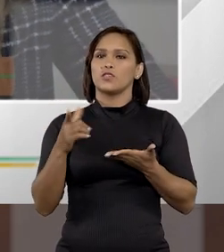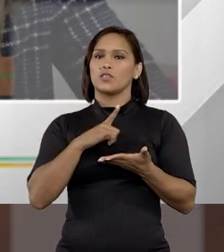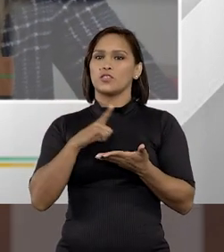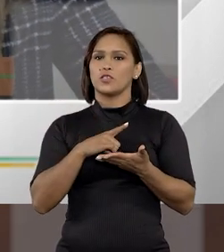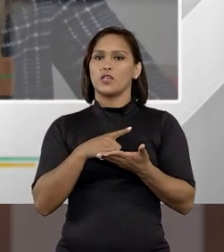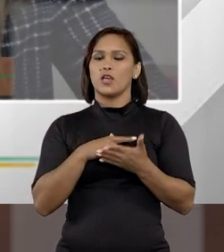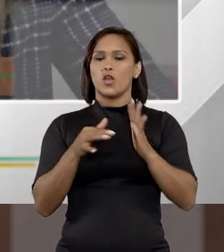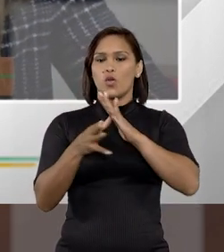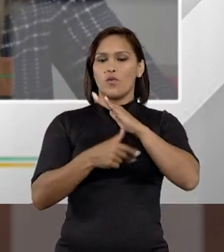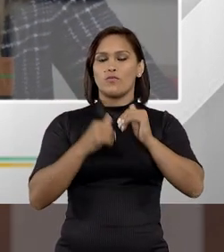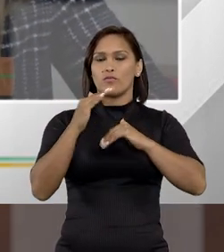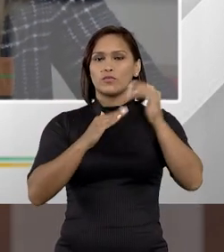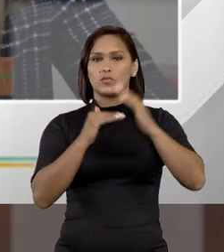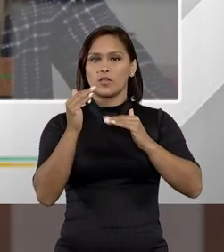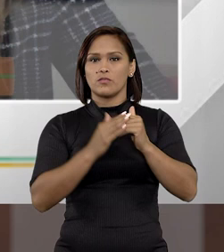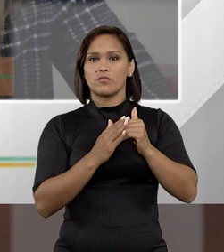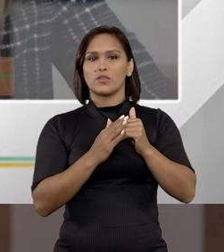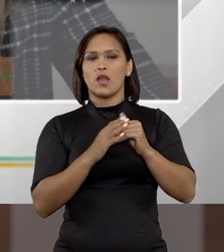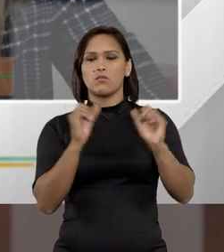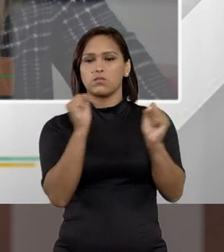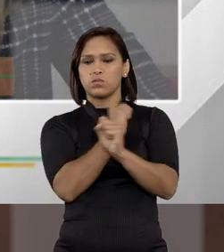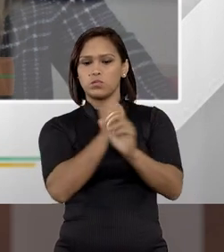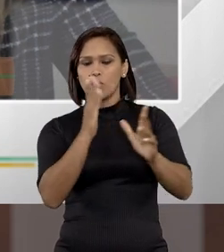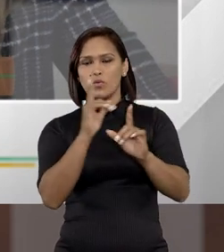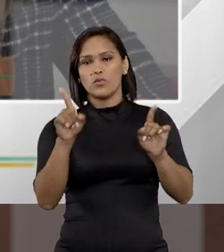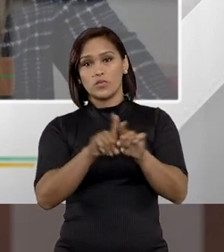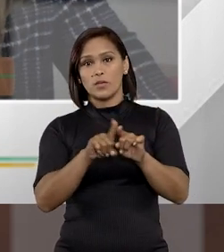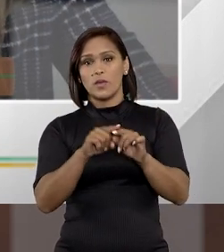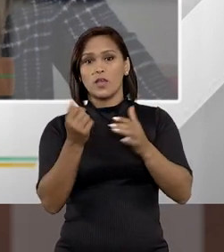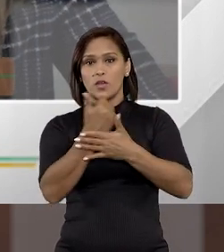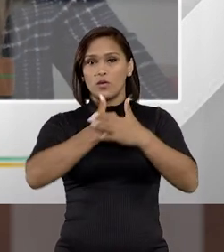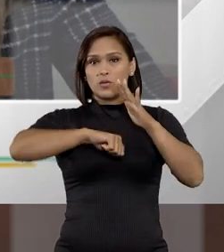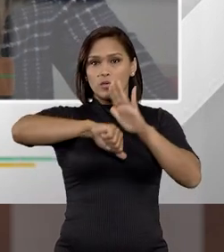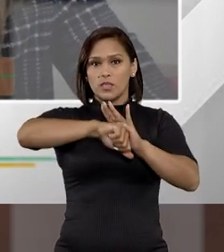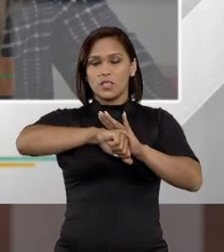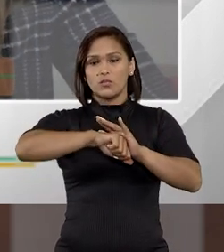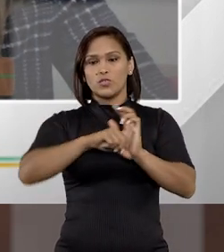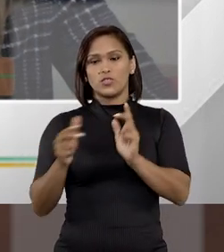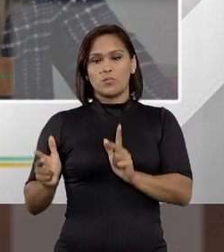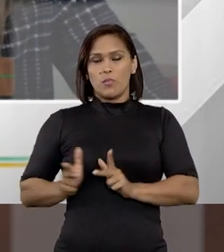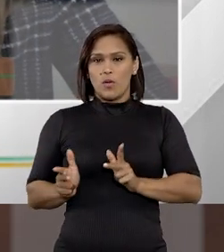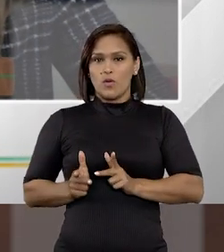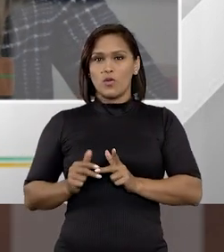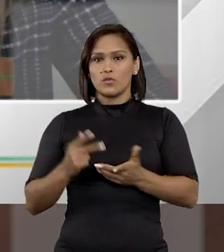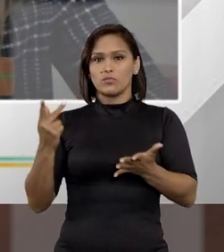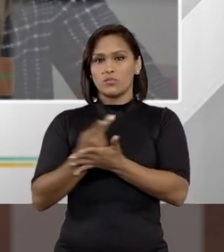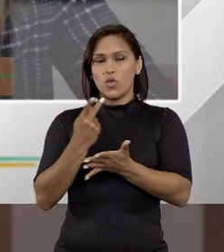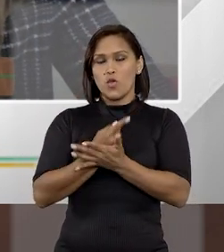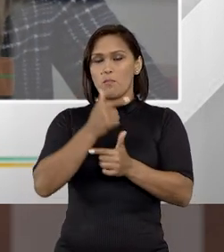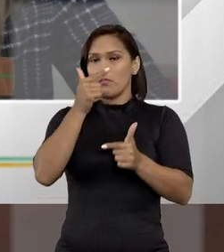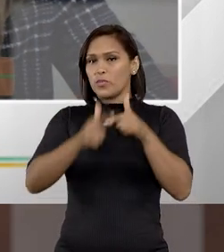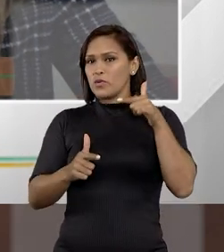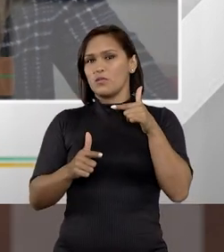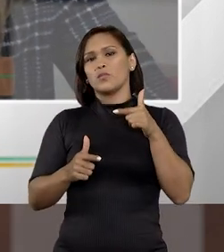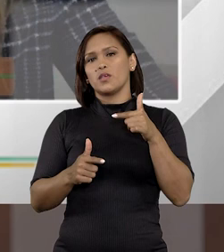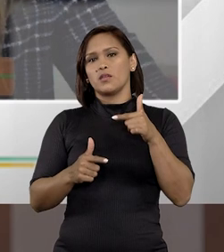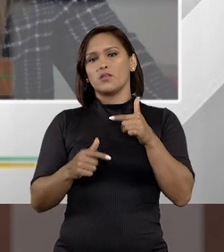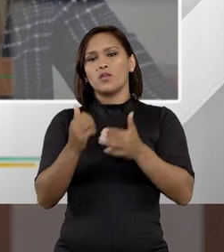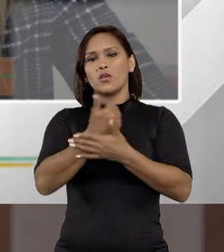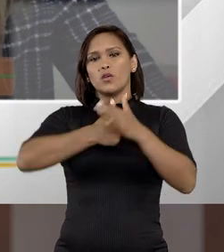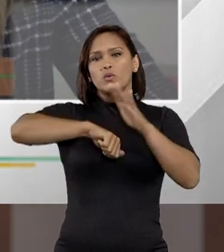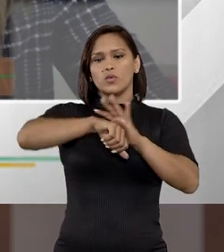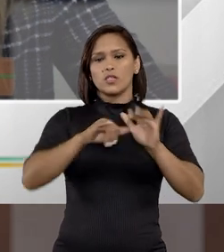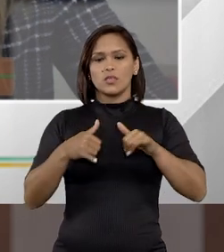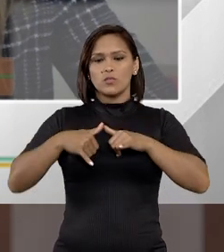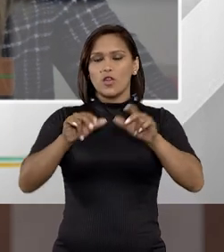tinha, o furto qualificado com emprego de explosivo, o crime aí de porte ilegal de arma, de uso proibido, o